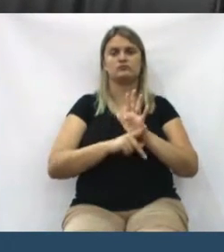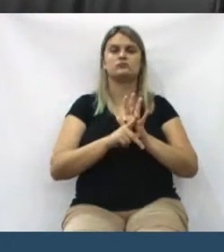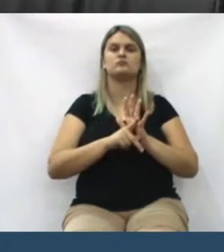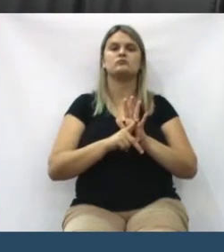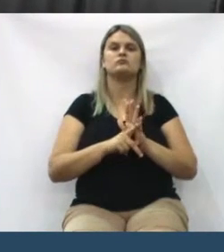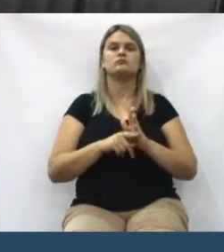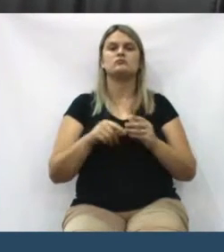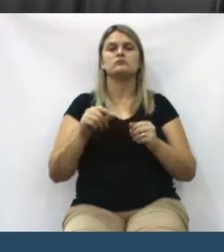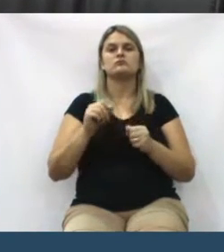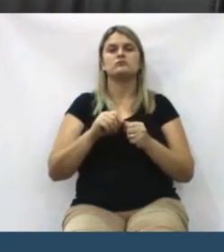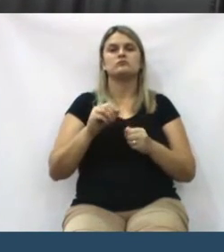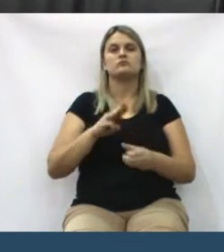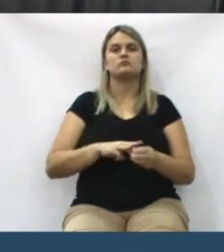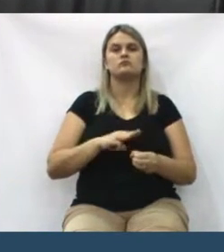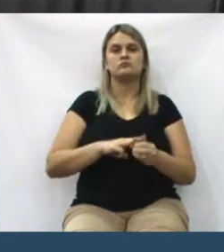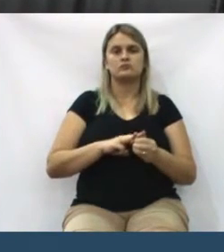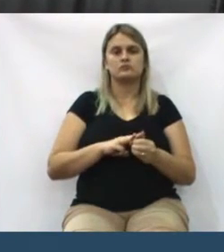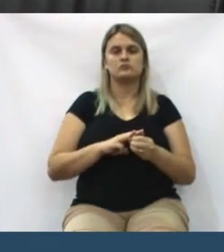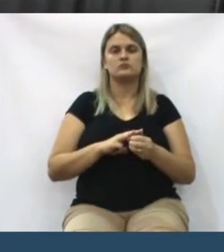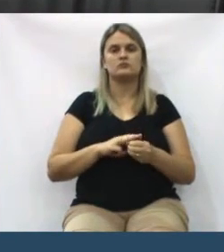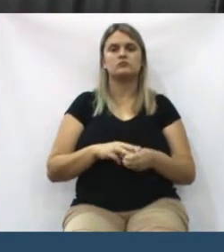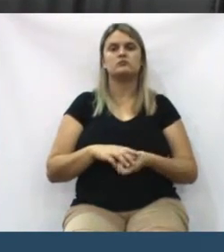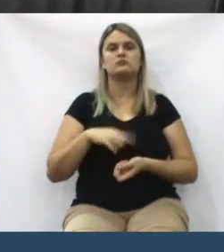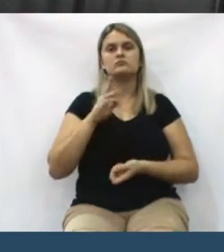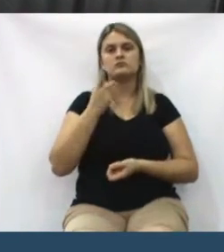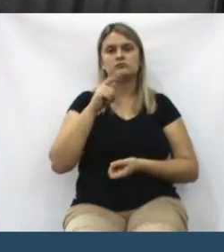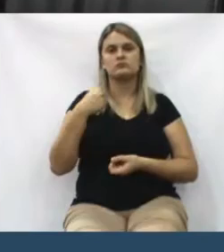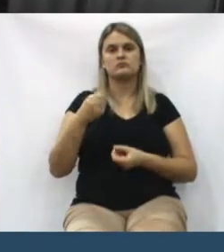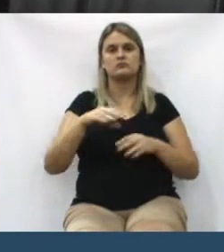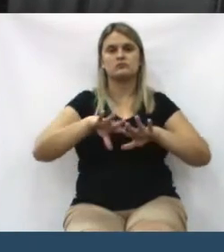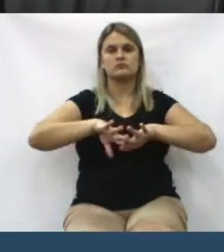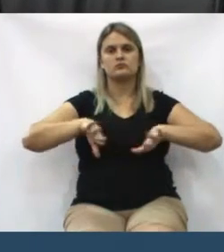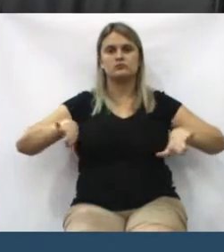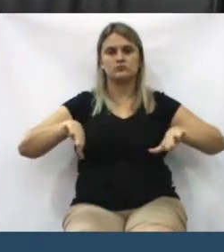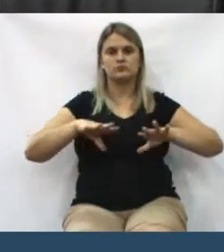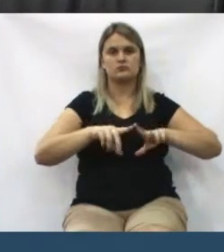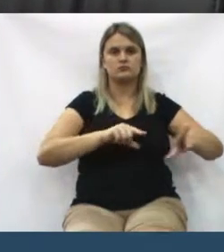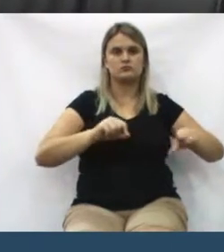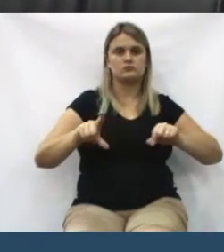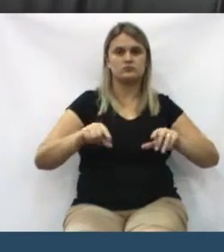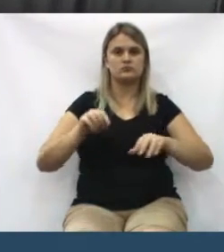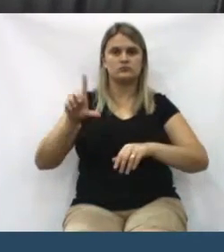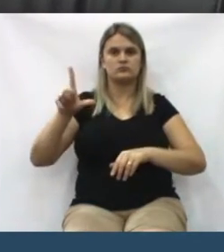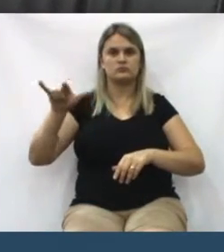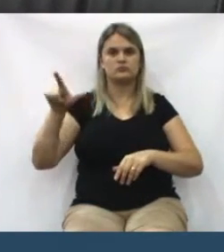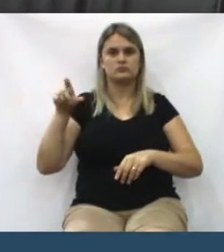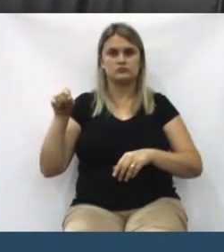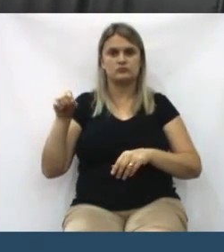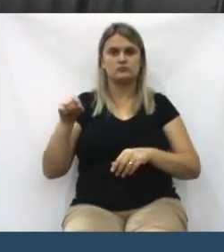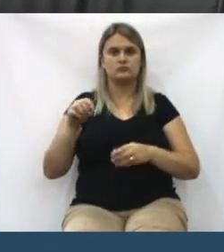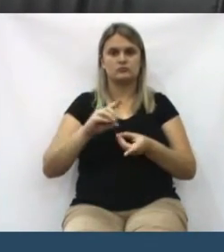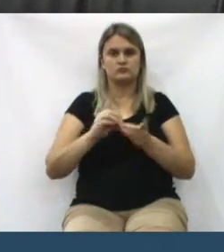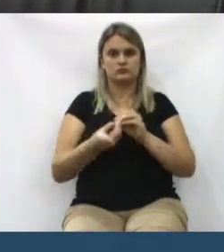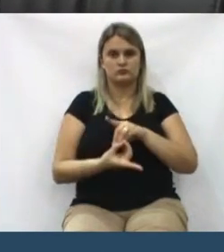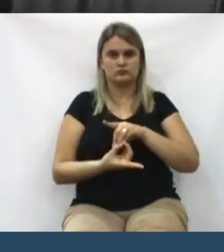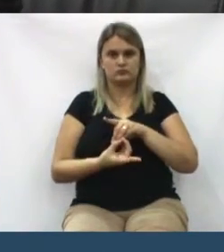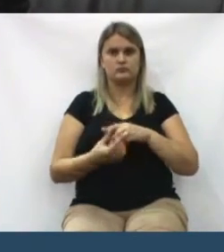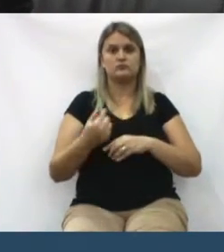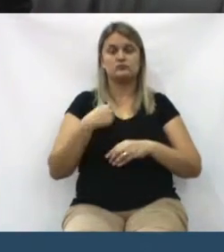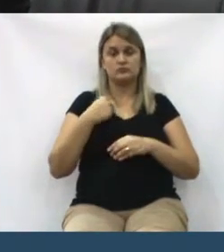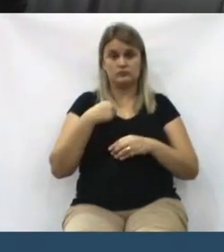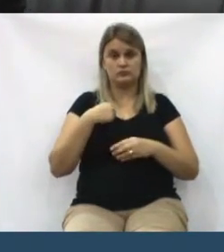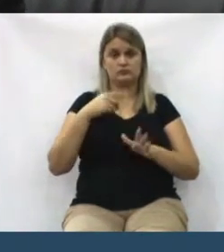município quanto a separação do lixo reciclável. Eu tomei o cuidado, quando o projeto